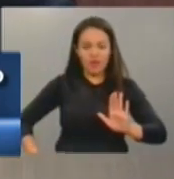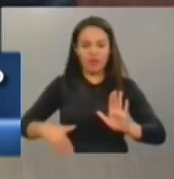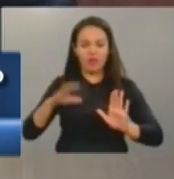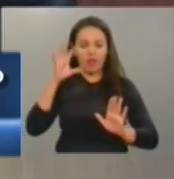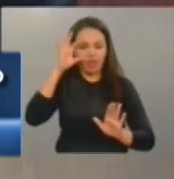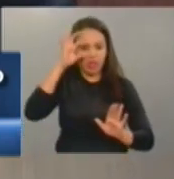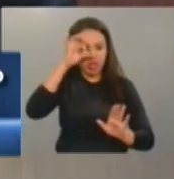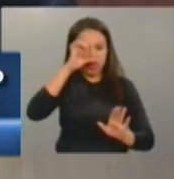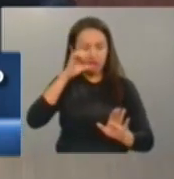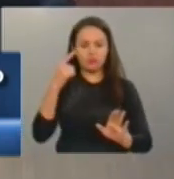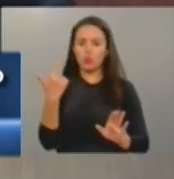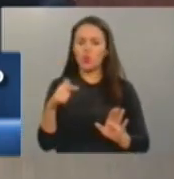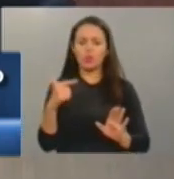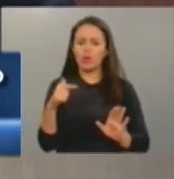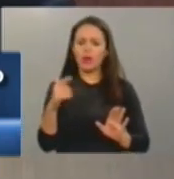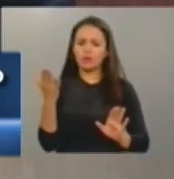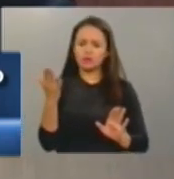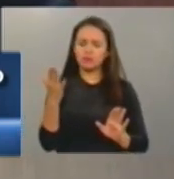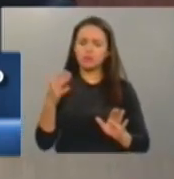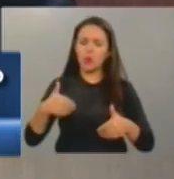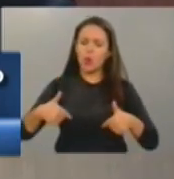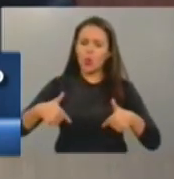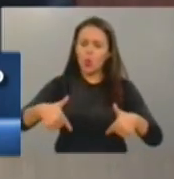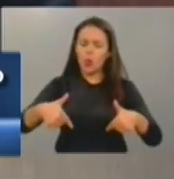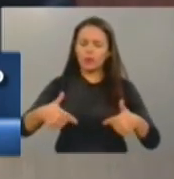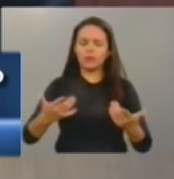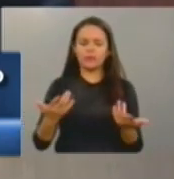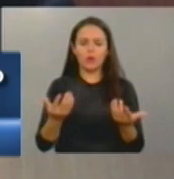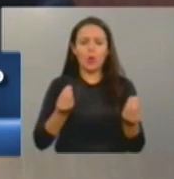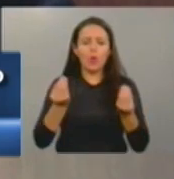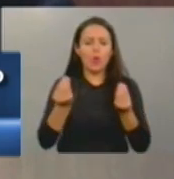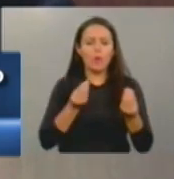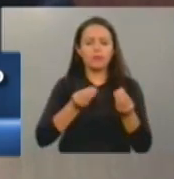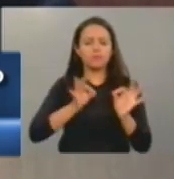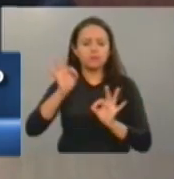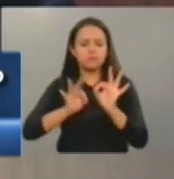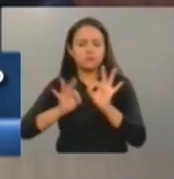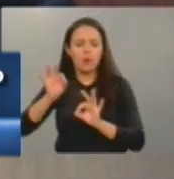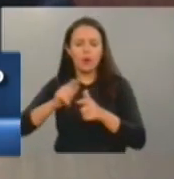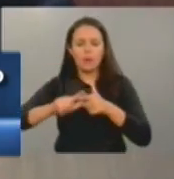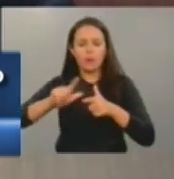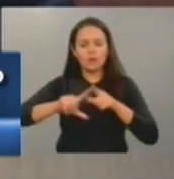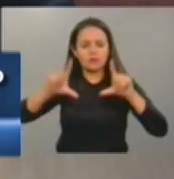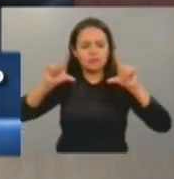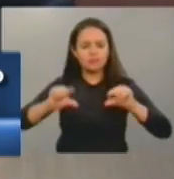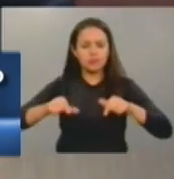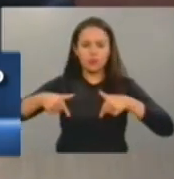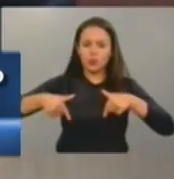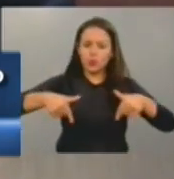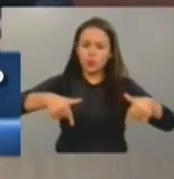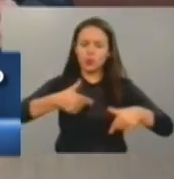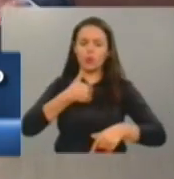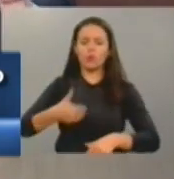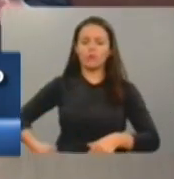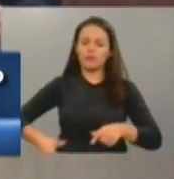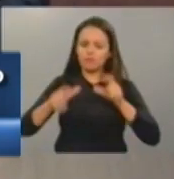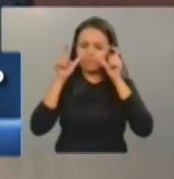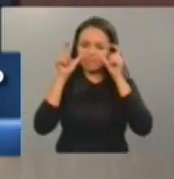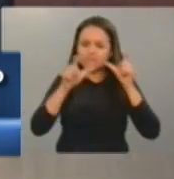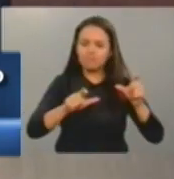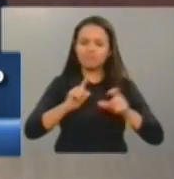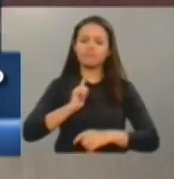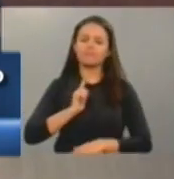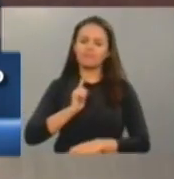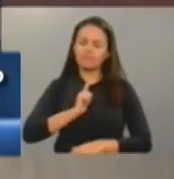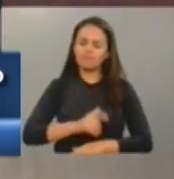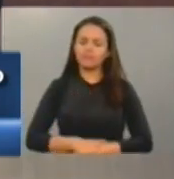enérgicas, no sentido de amenizar essas dificuldades. Basta dizer, deputado, vou citar apenas uma